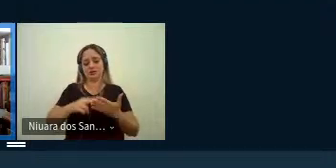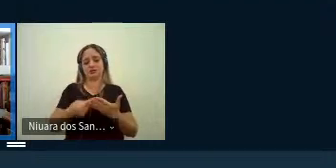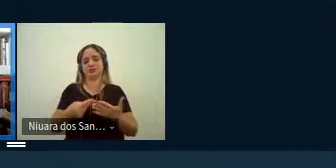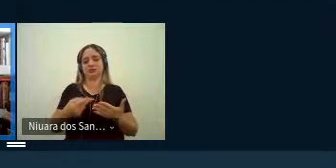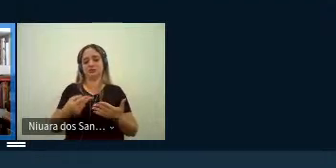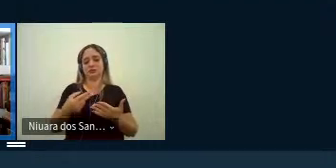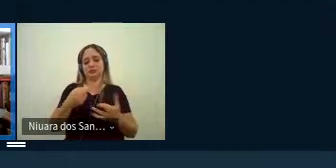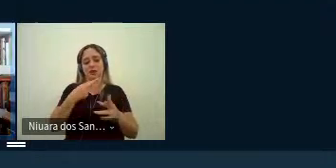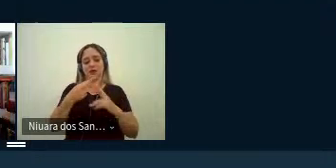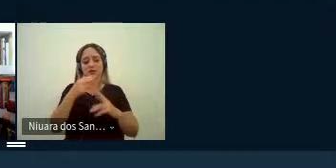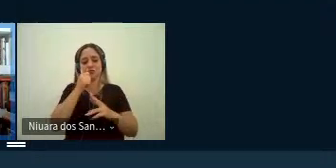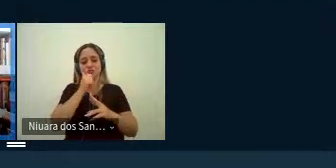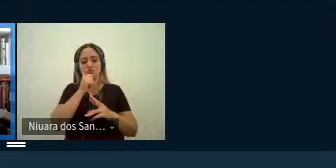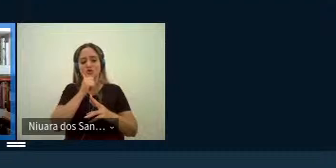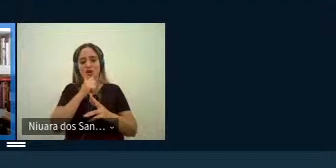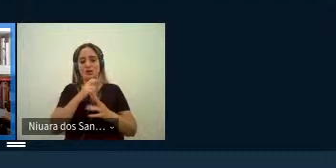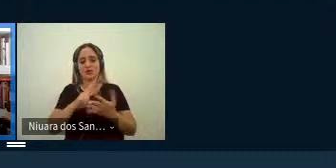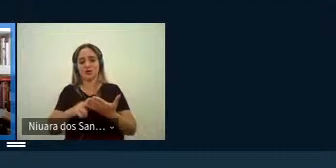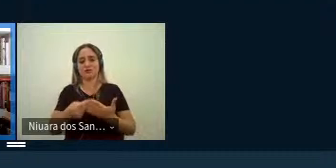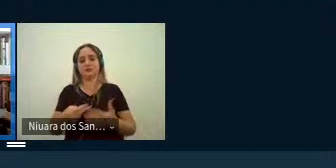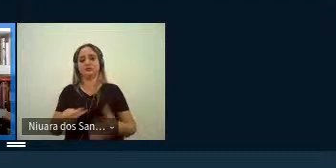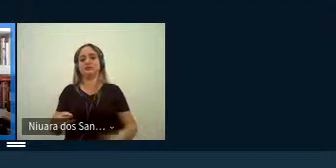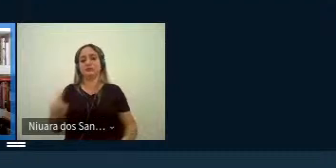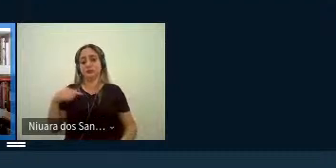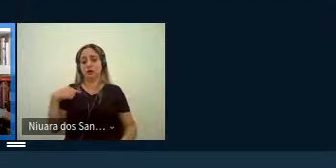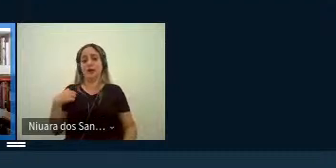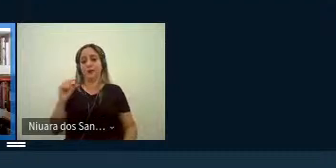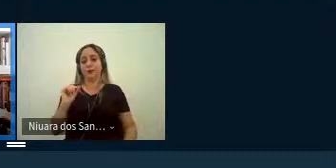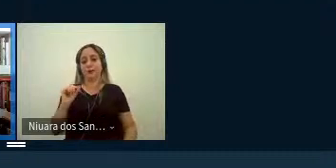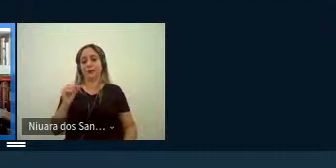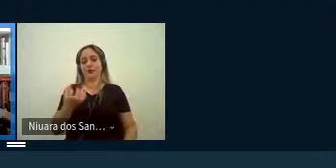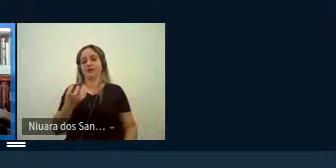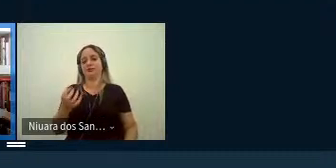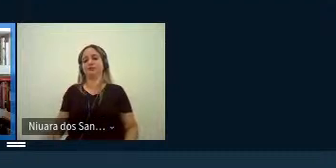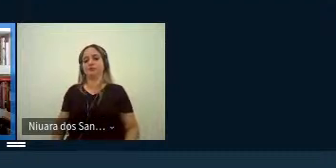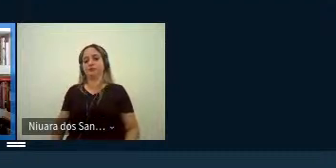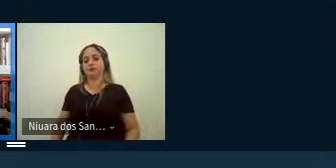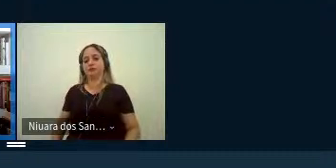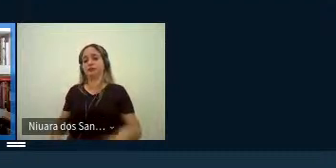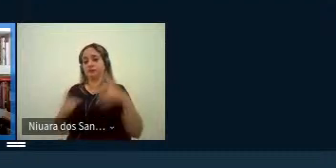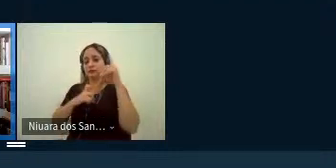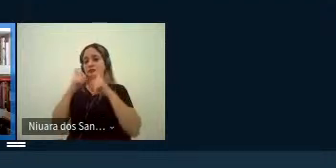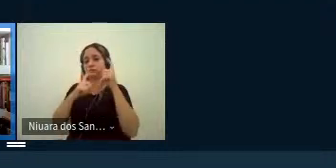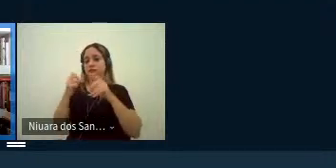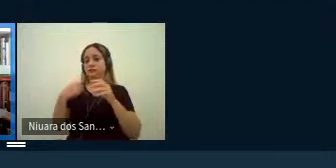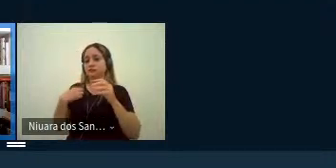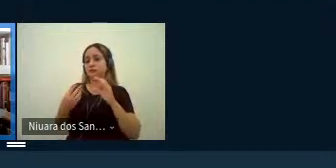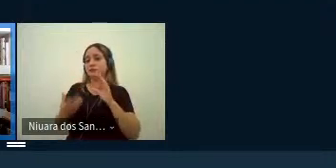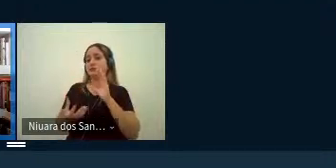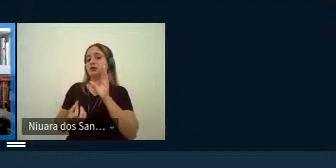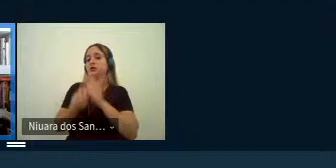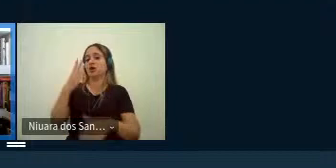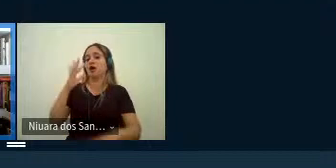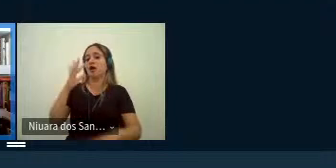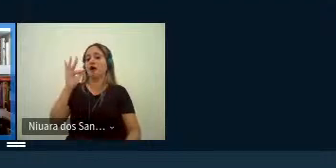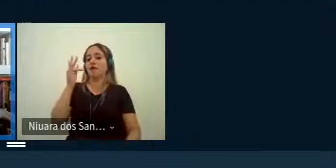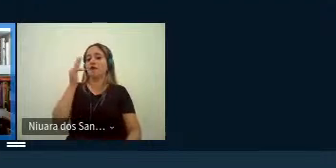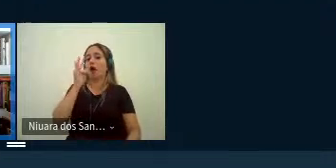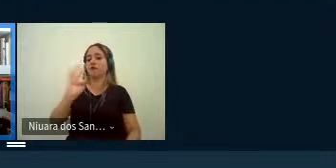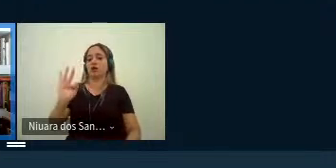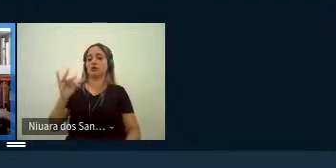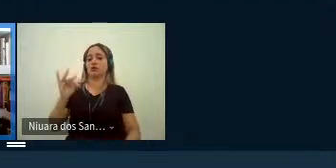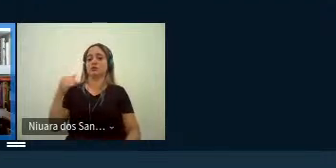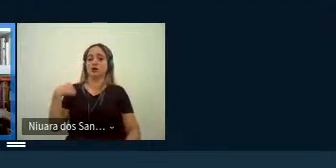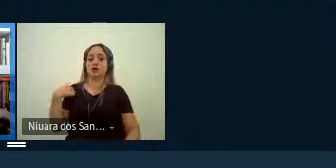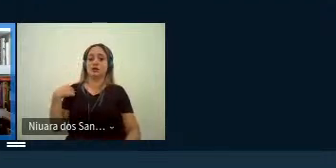que eu que é o meu propósito né essa expressão surgida na França no século XVII representa uma